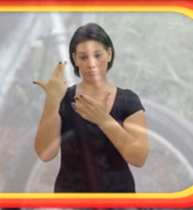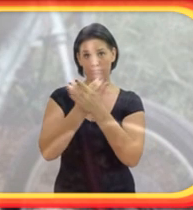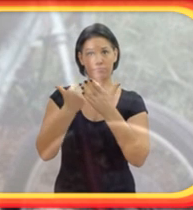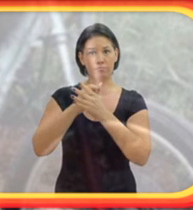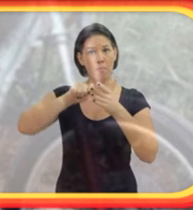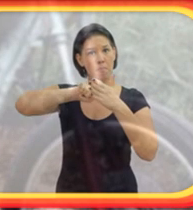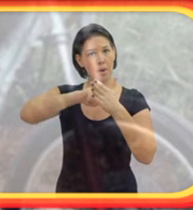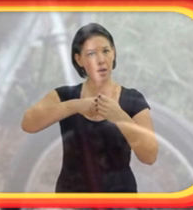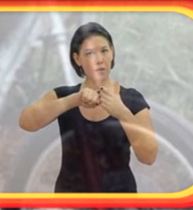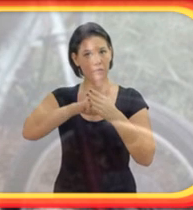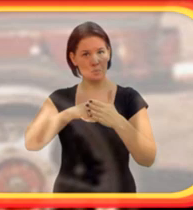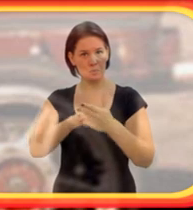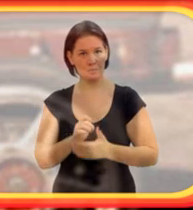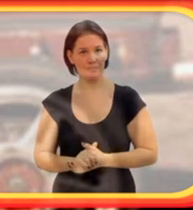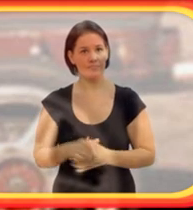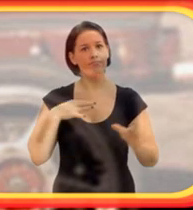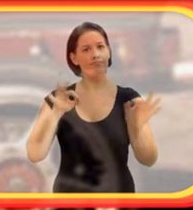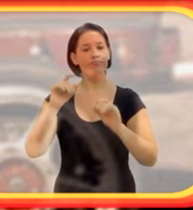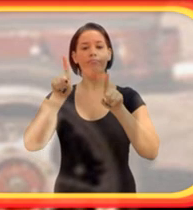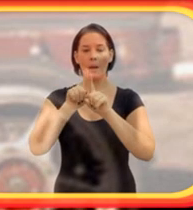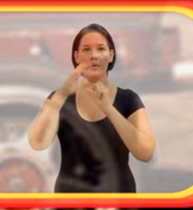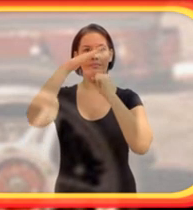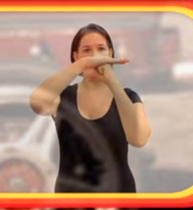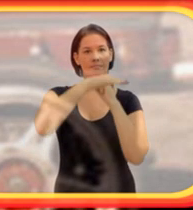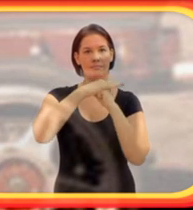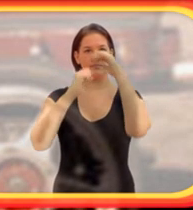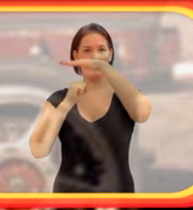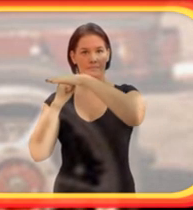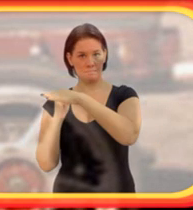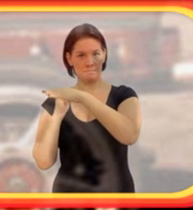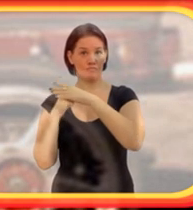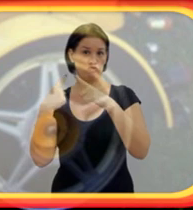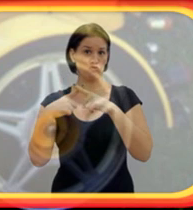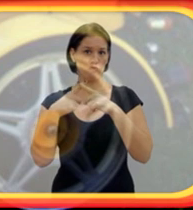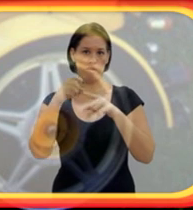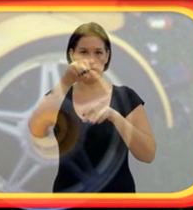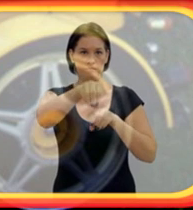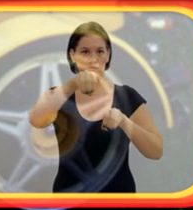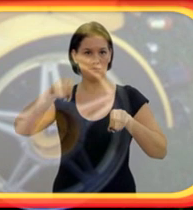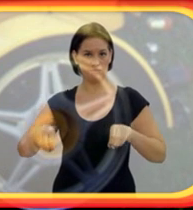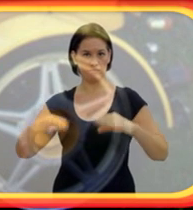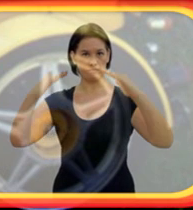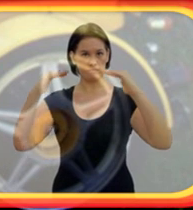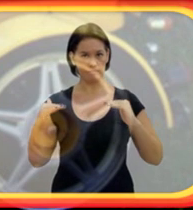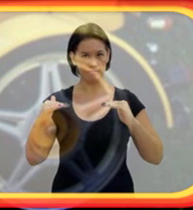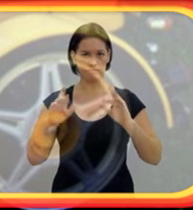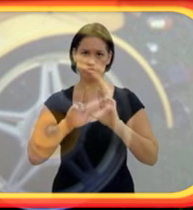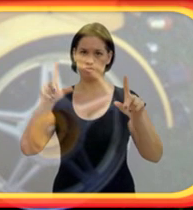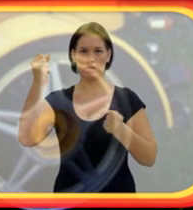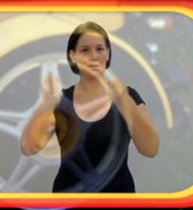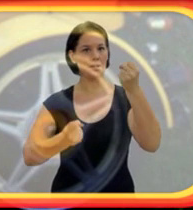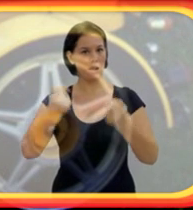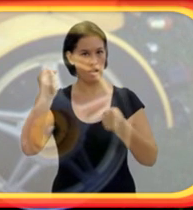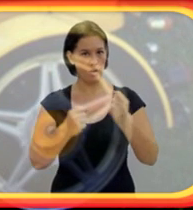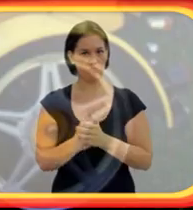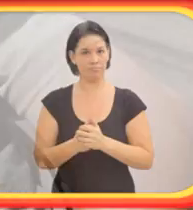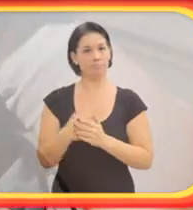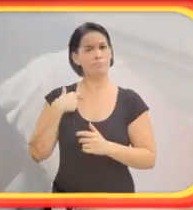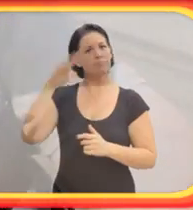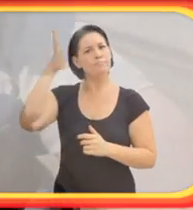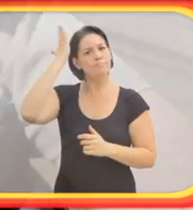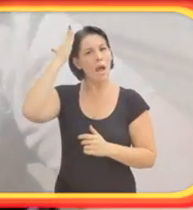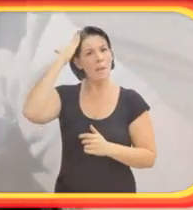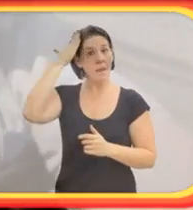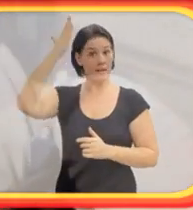parafuso por parafuso dessa moto, projetei a suspensão traseira, porque é um triciclo artesanal com diferencial de carro.